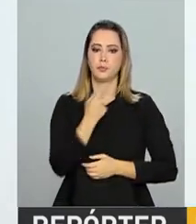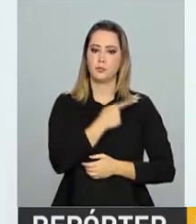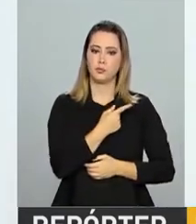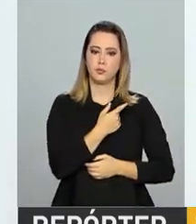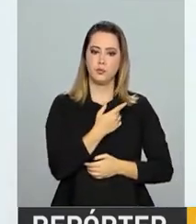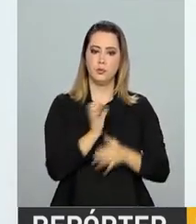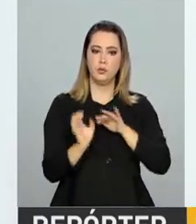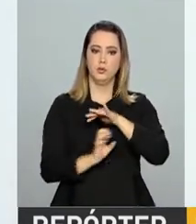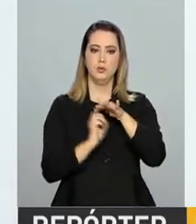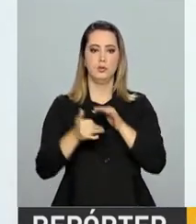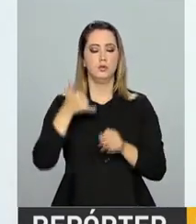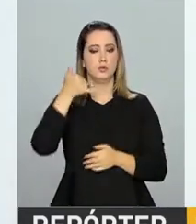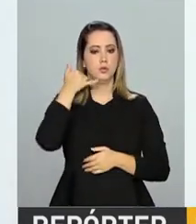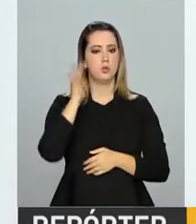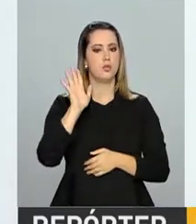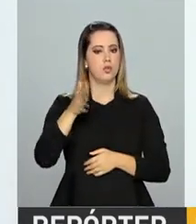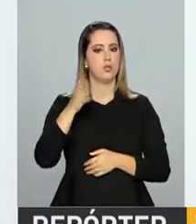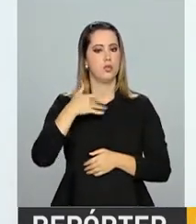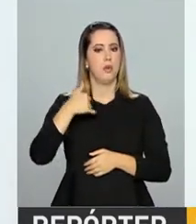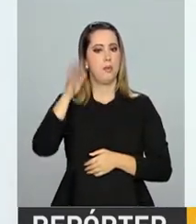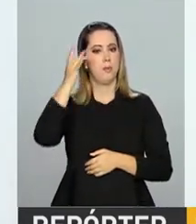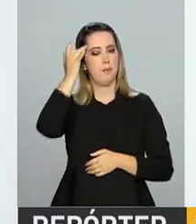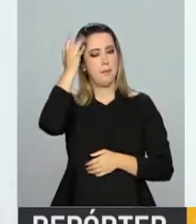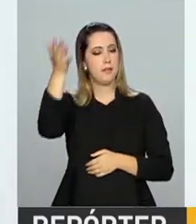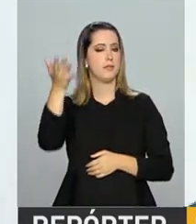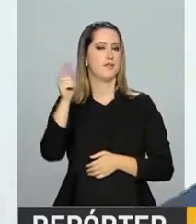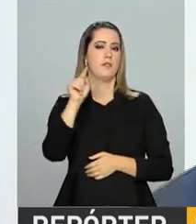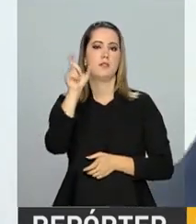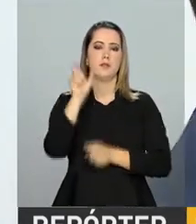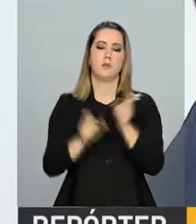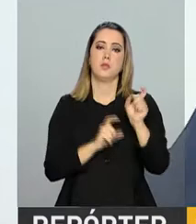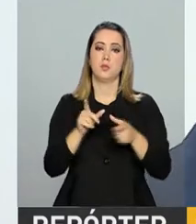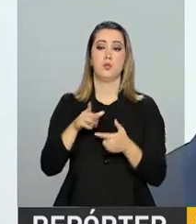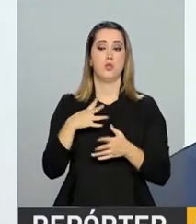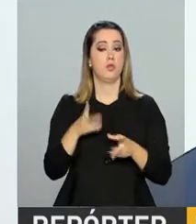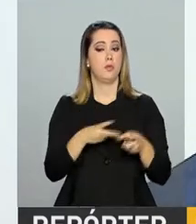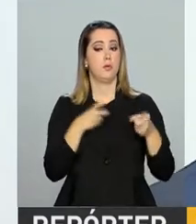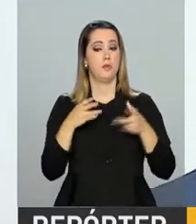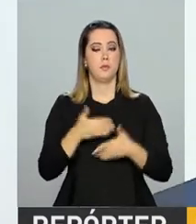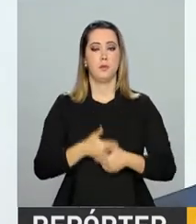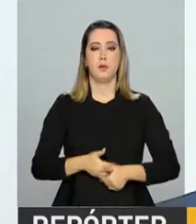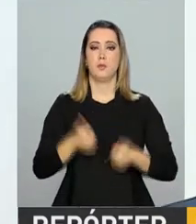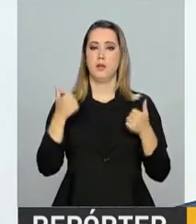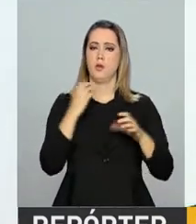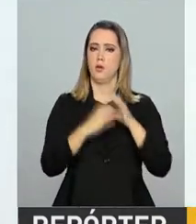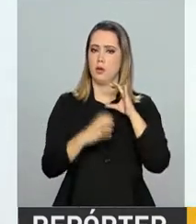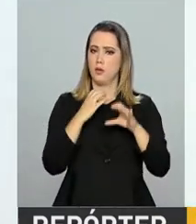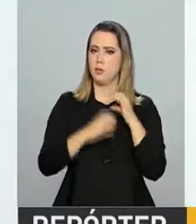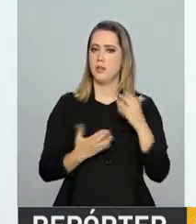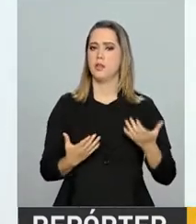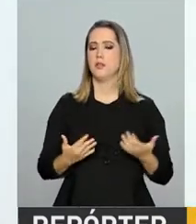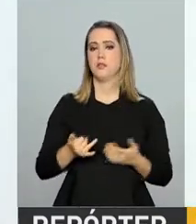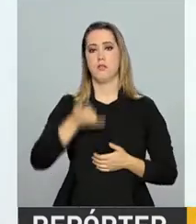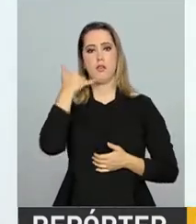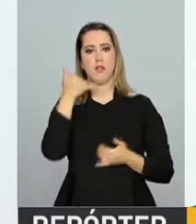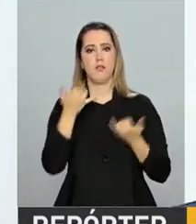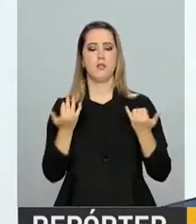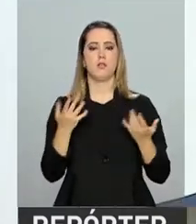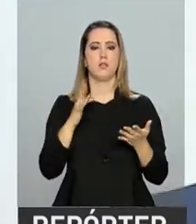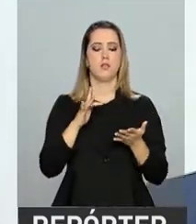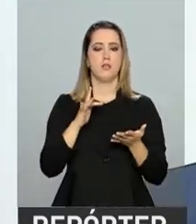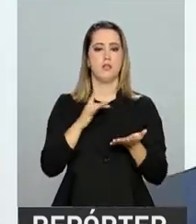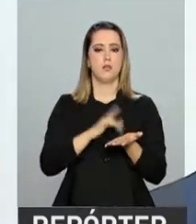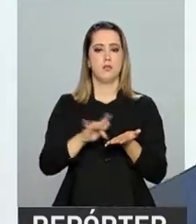facilidade. O consumidor já está percebendo que vai melhorar a qualidade da comunicação, da telefonia móvel.